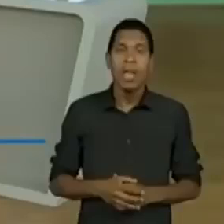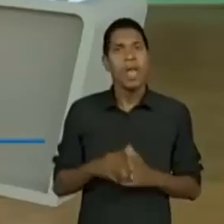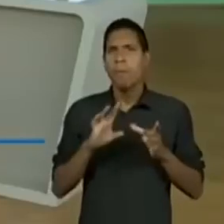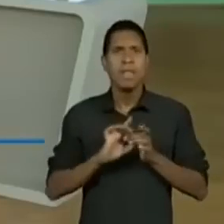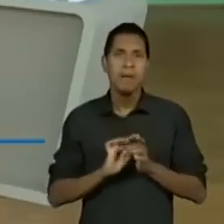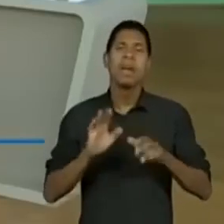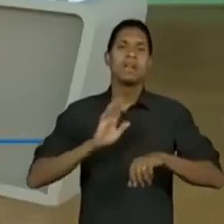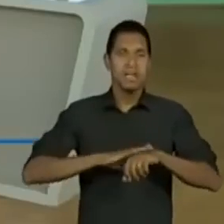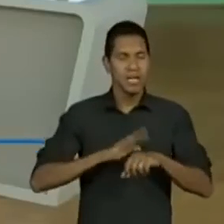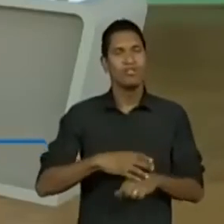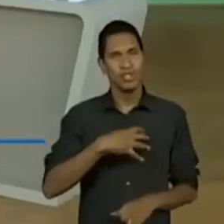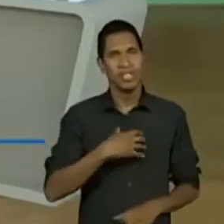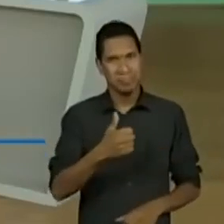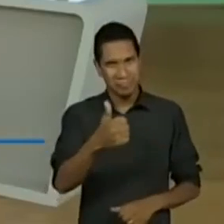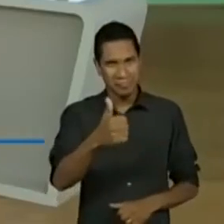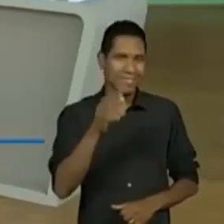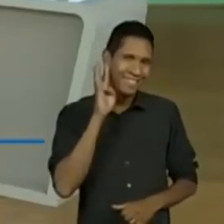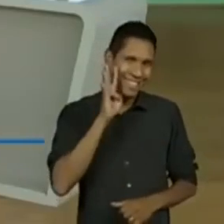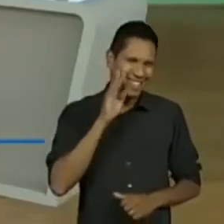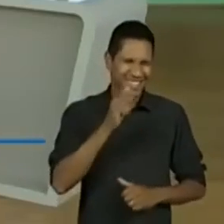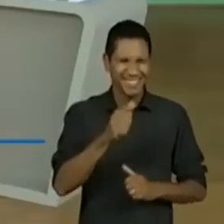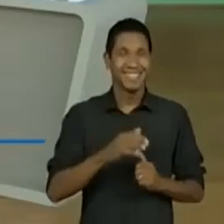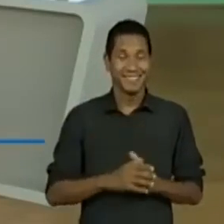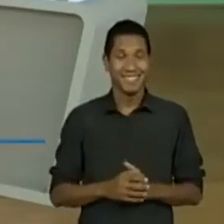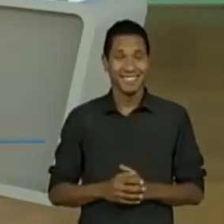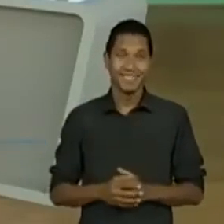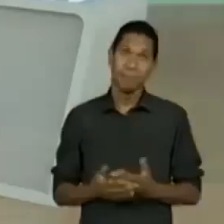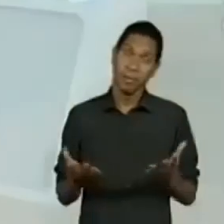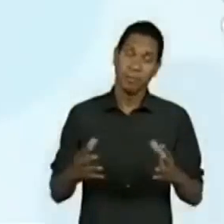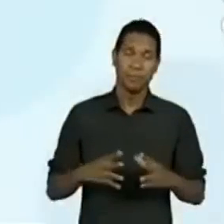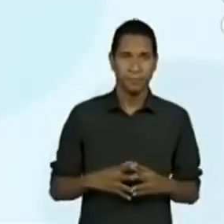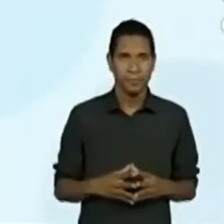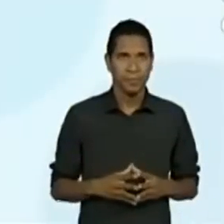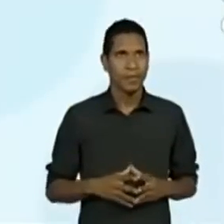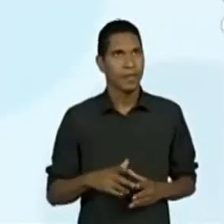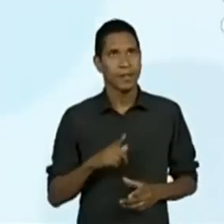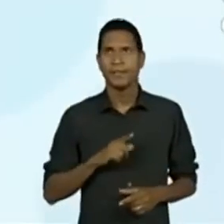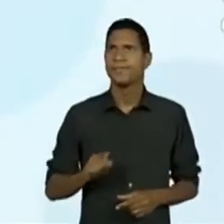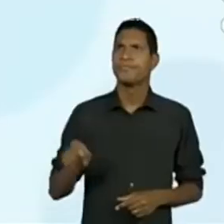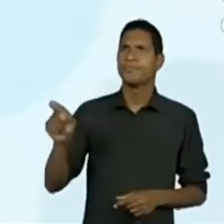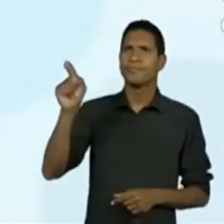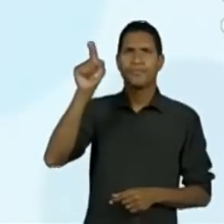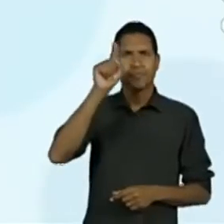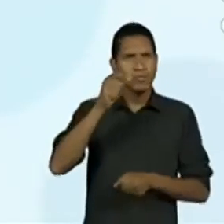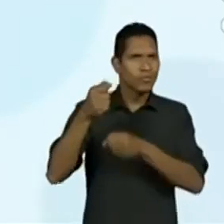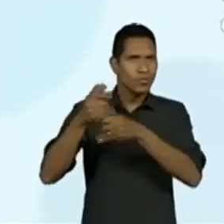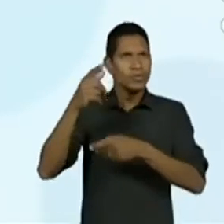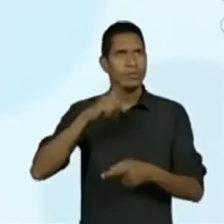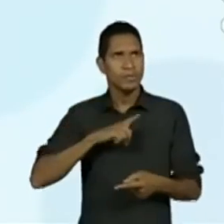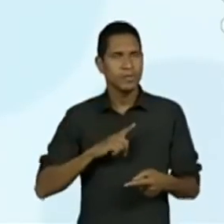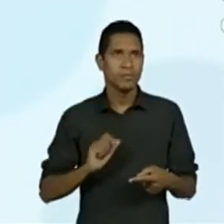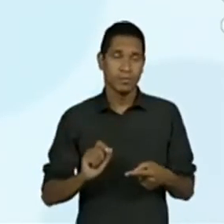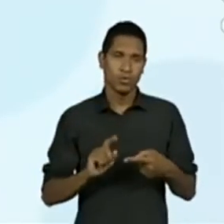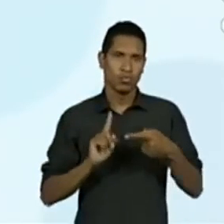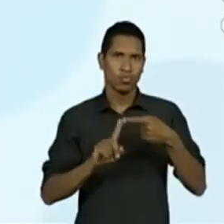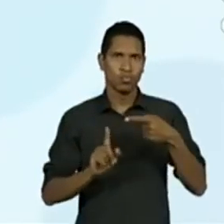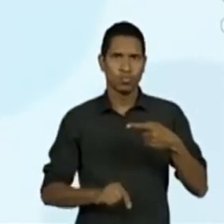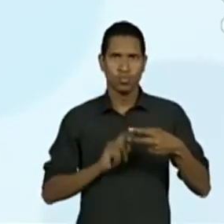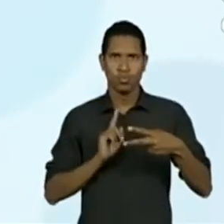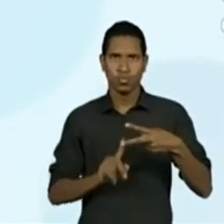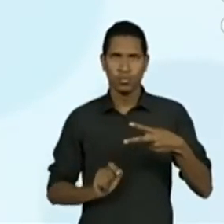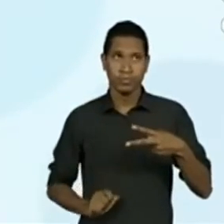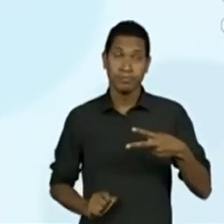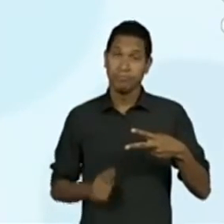liberdade. Legal. Pessoal, já fechamos. Então, a gente colocou aqui, ó. Muitos de vocês, um, dois